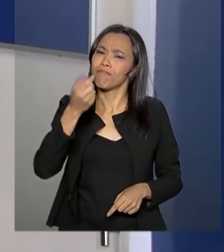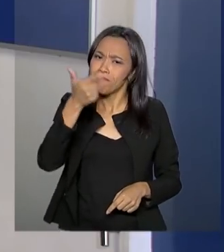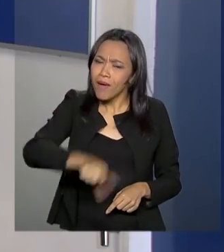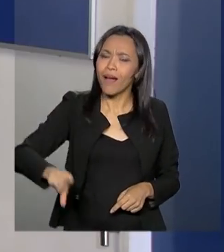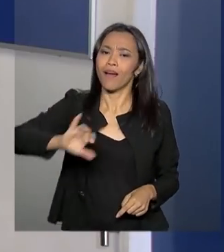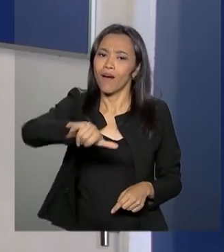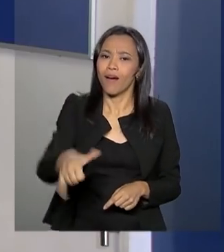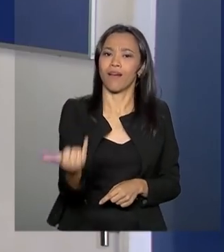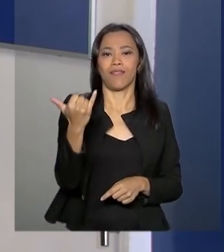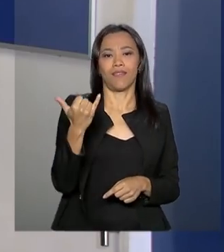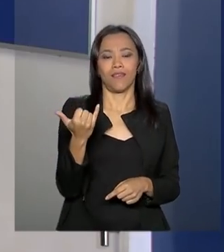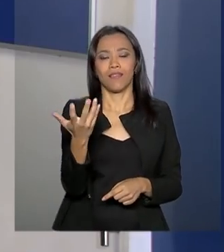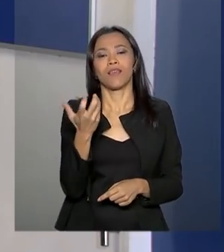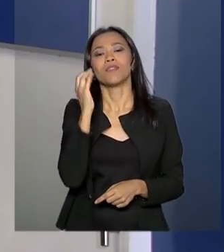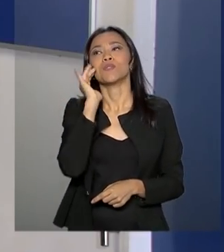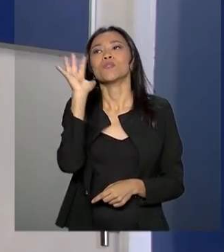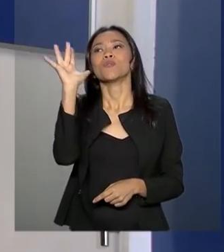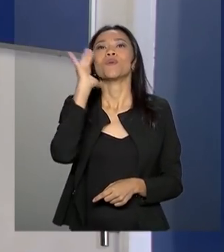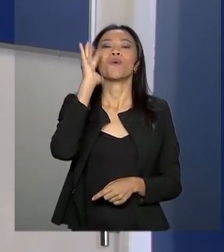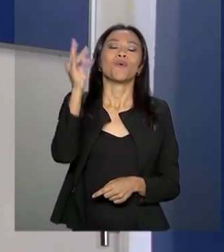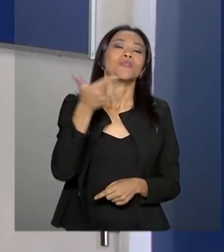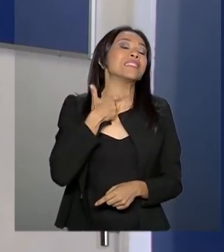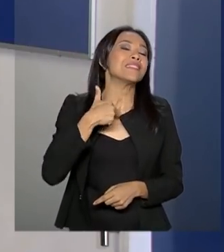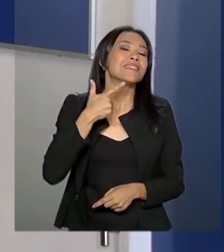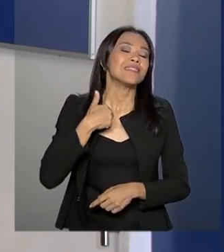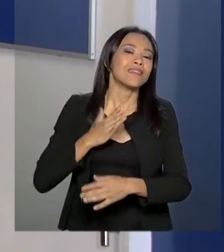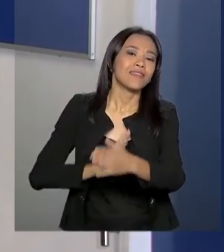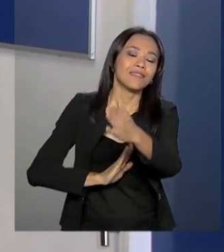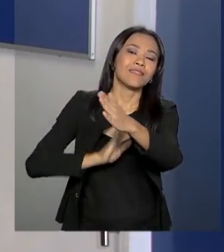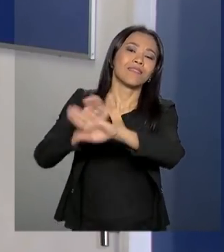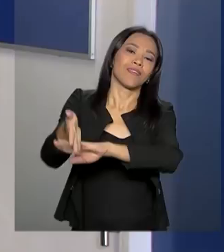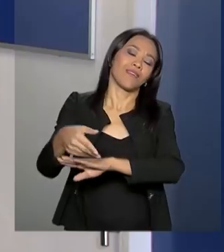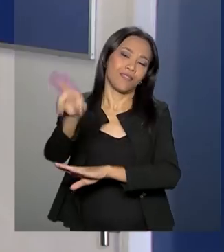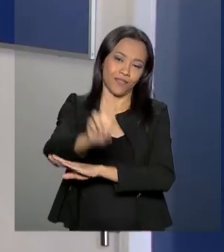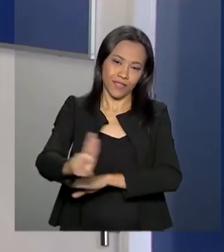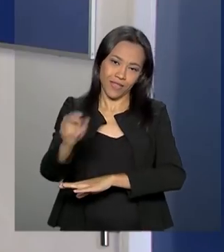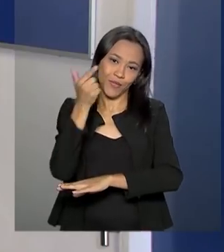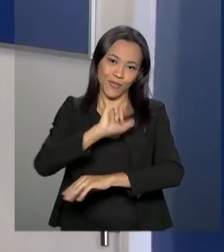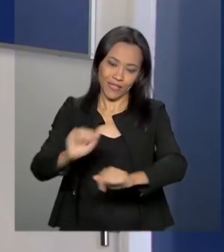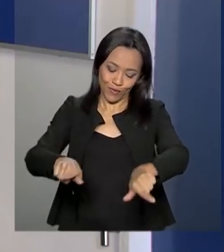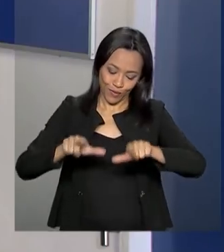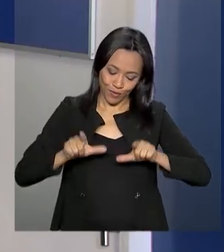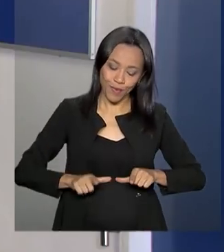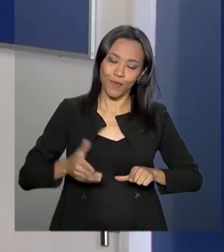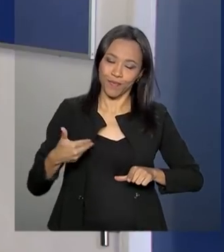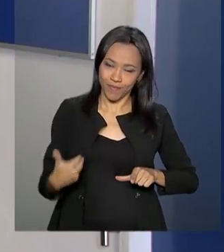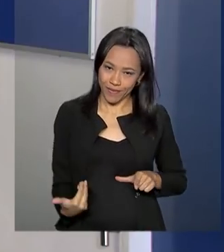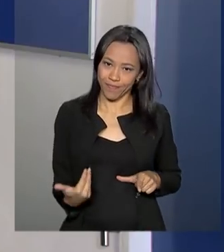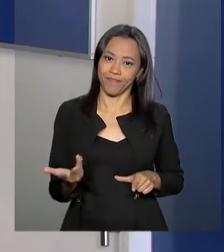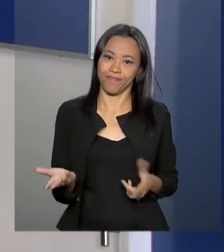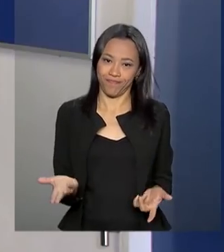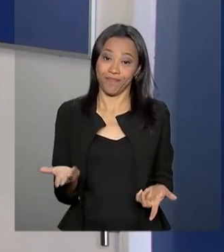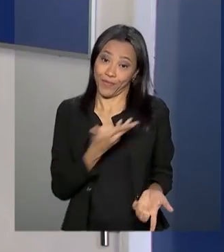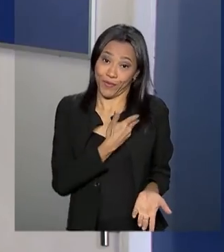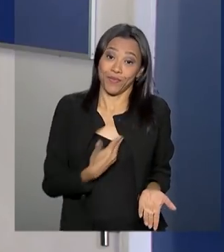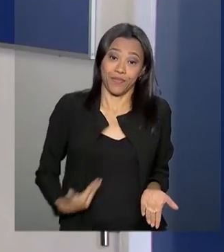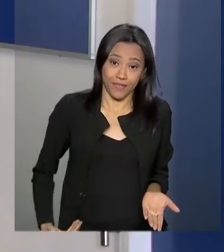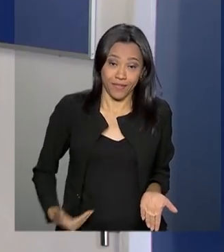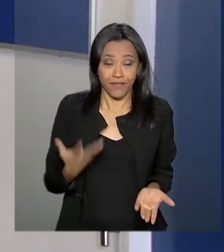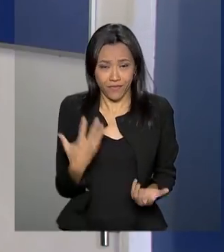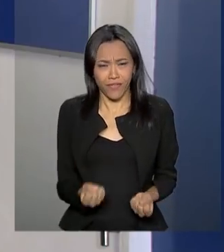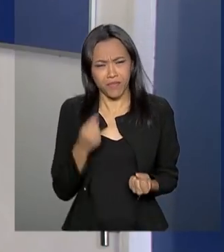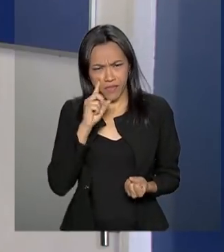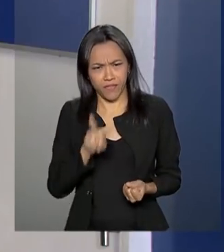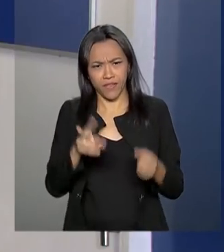quem tem aquele velho sonho de conquistar um diploma universitário em uma universidade pública. Vamos ver mais